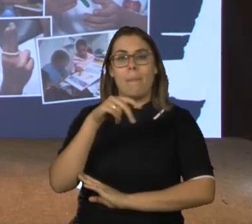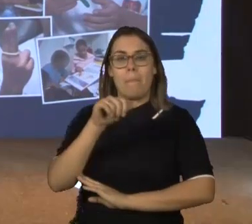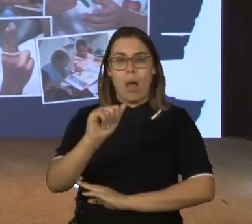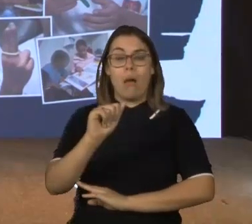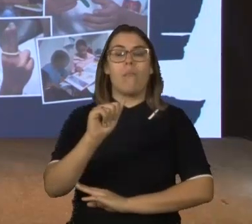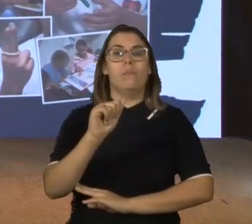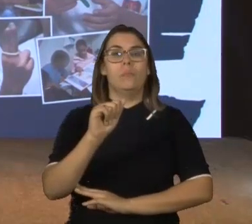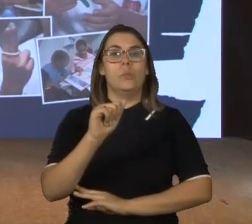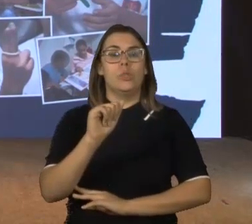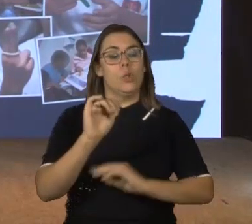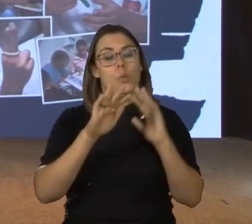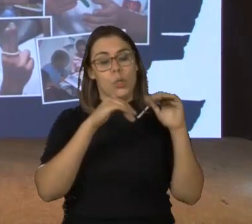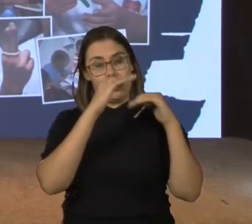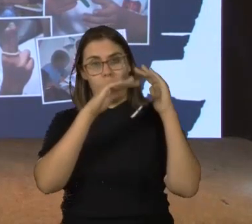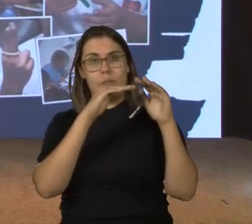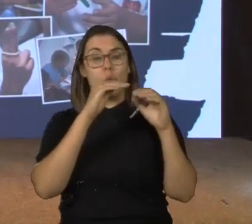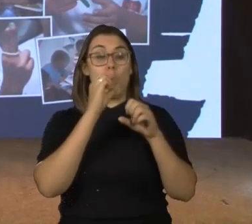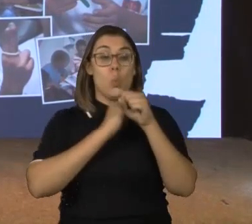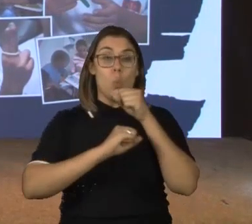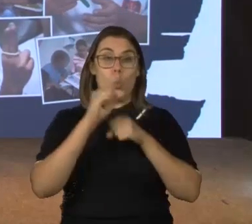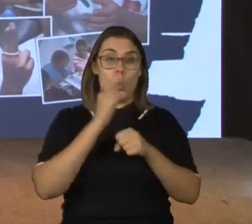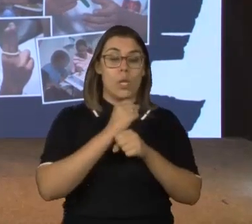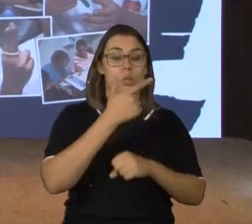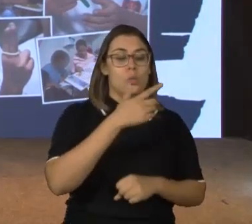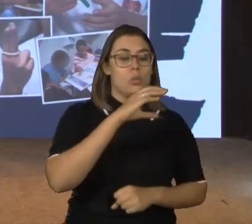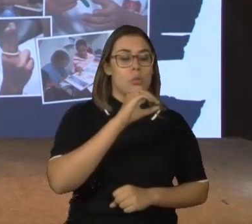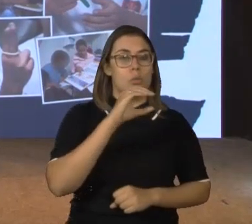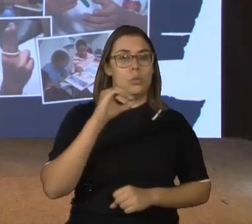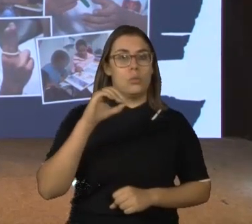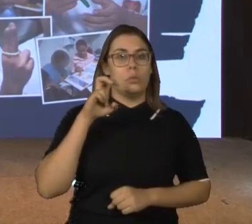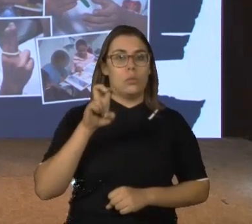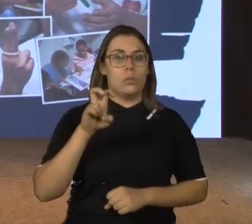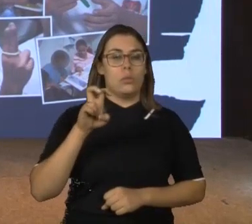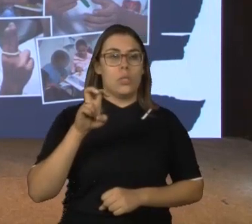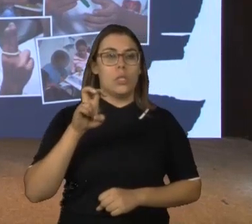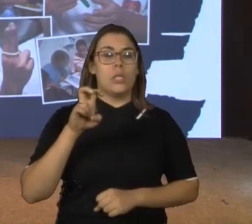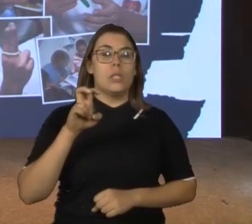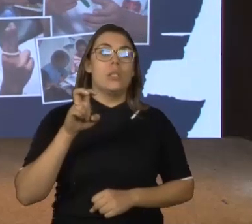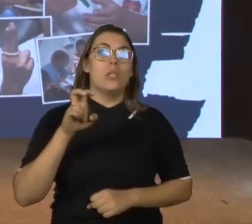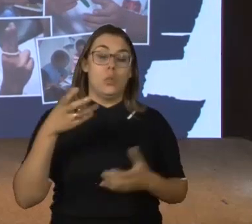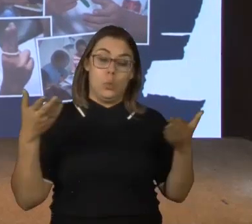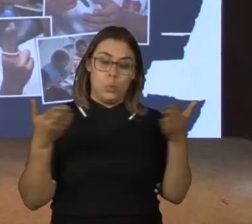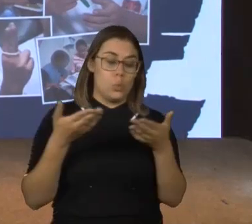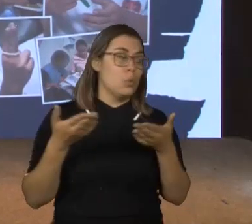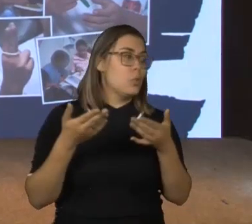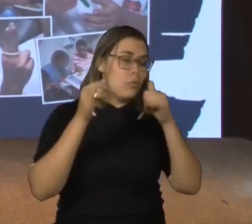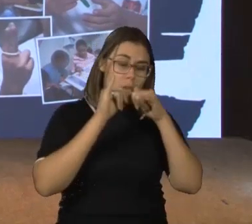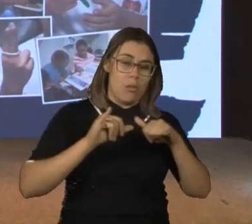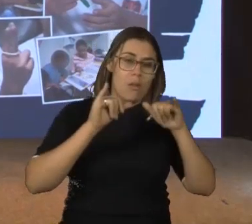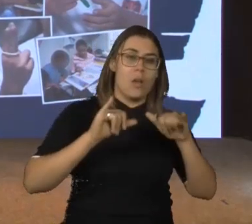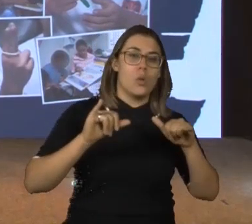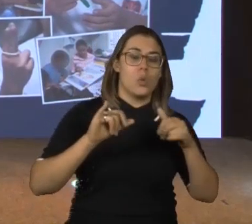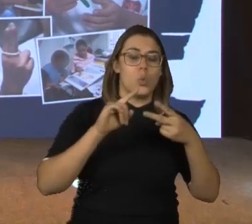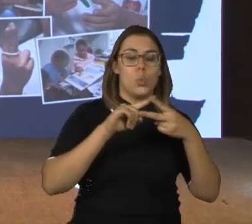foi desenvolvido em 2005 e hoje ainda ele é muito de vanguarda. Ele foi feito